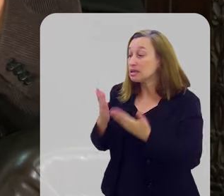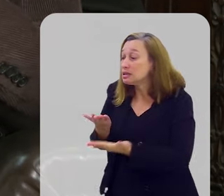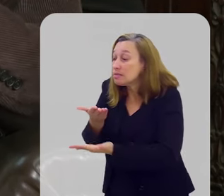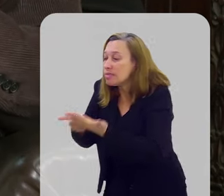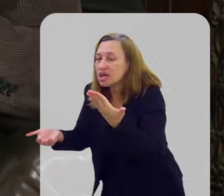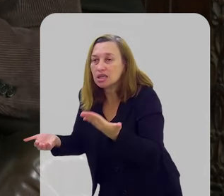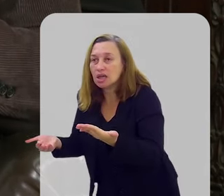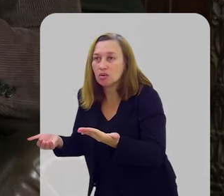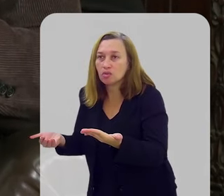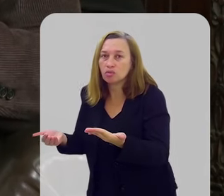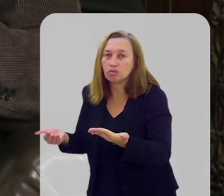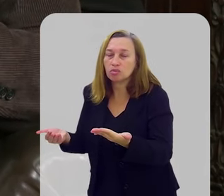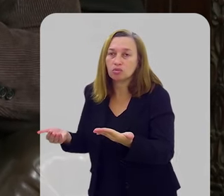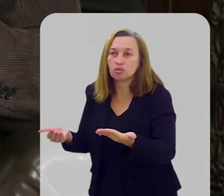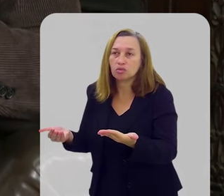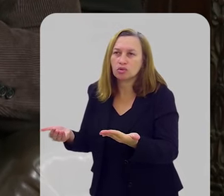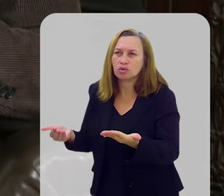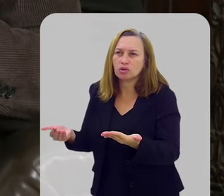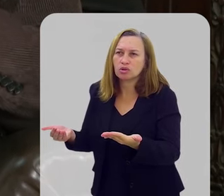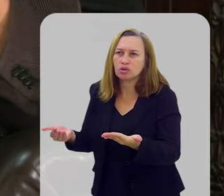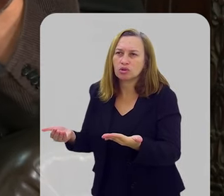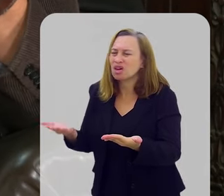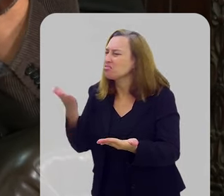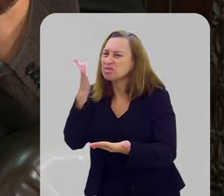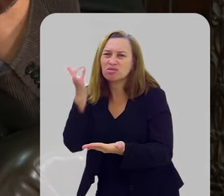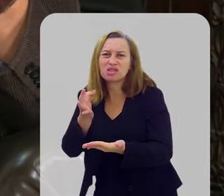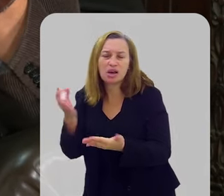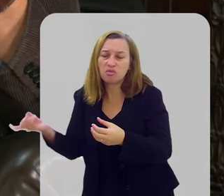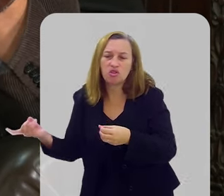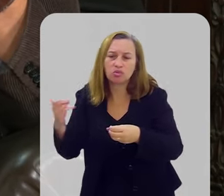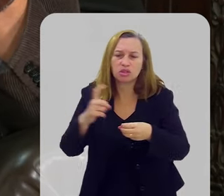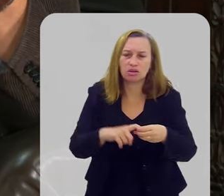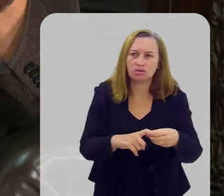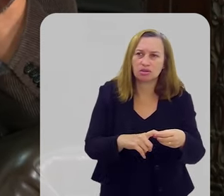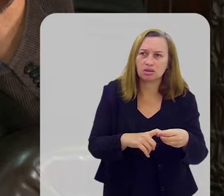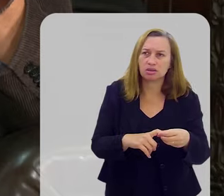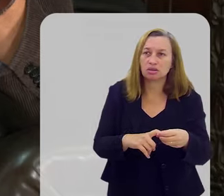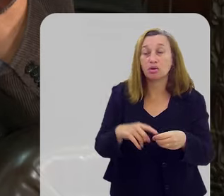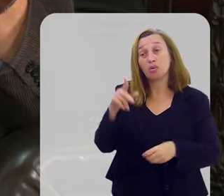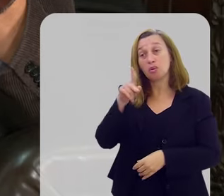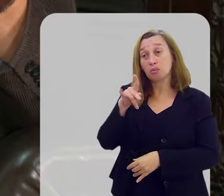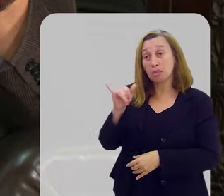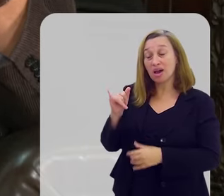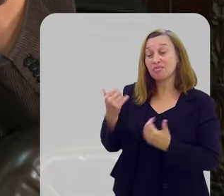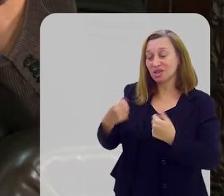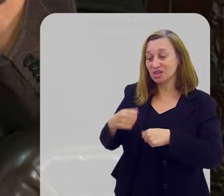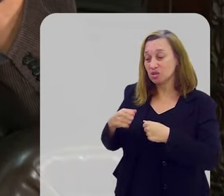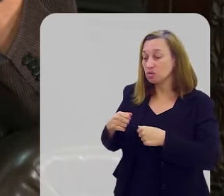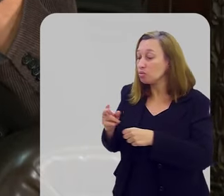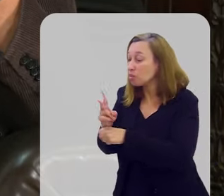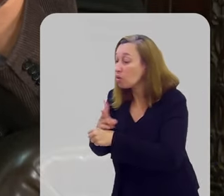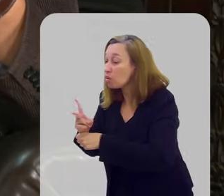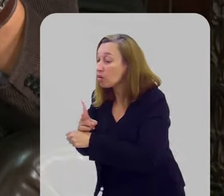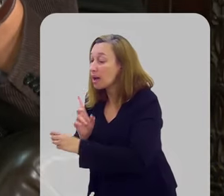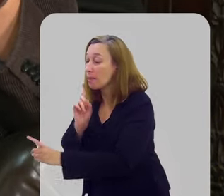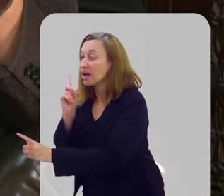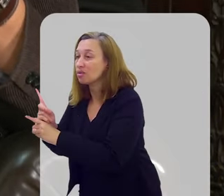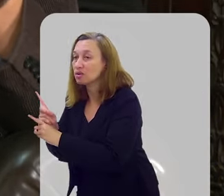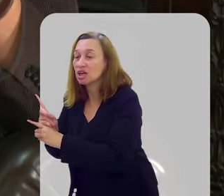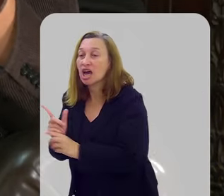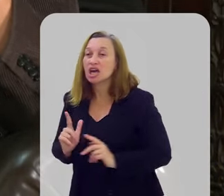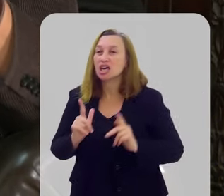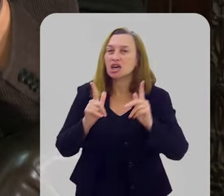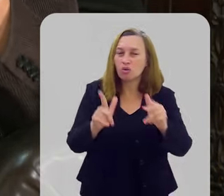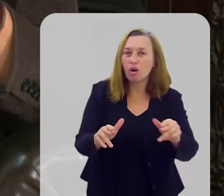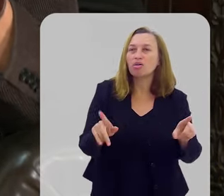Ela se perde a tal ponto que ela não sabe voltar. O pai teve que ir buscar. A dracma